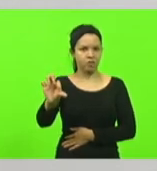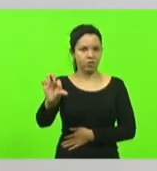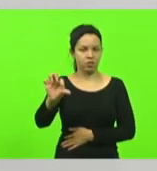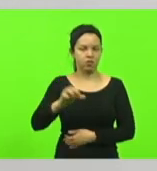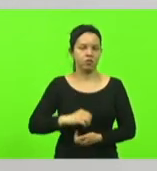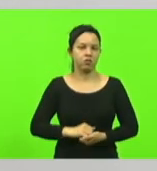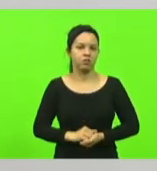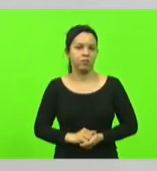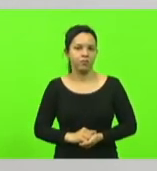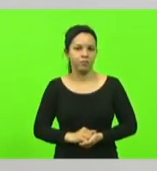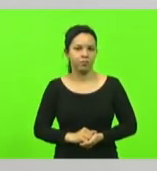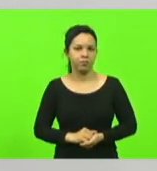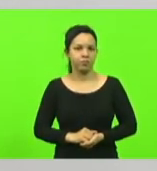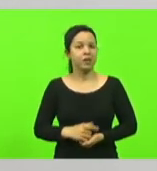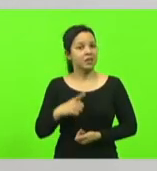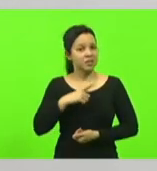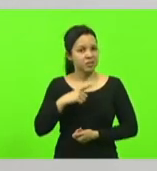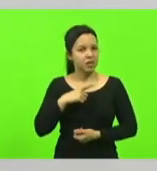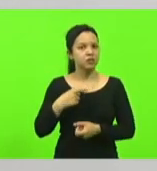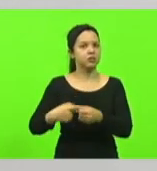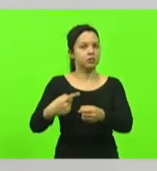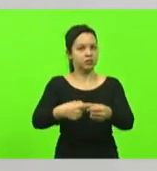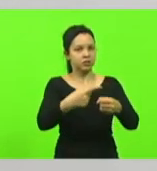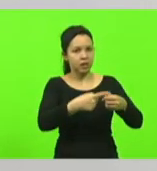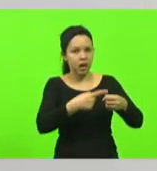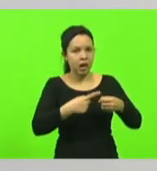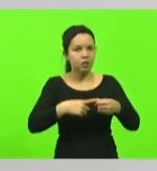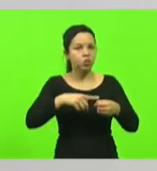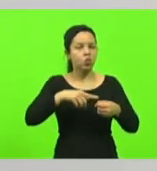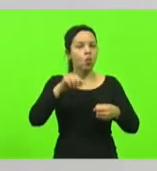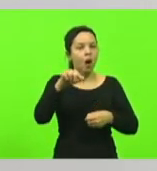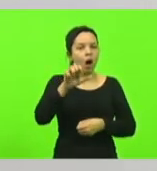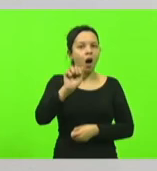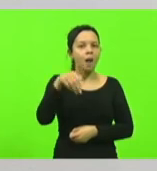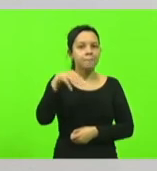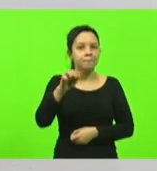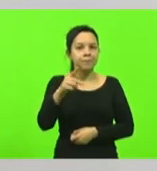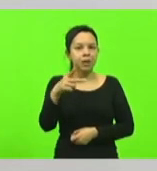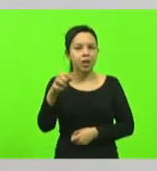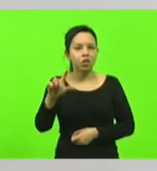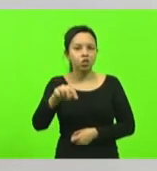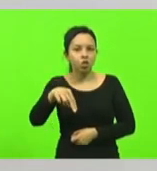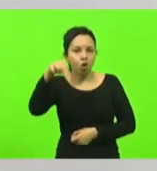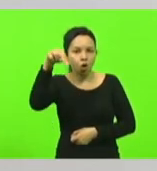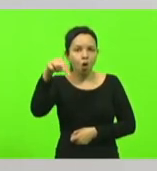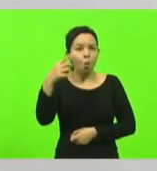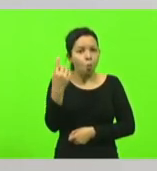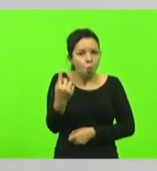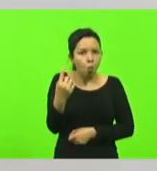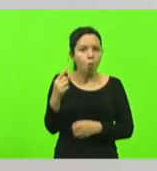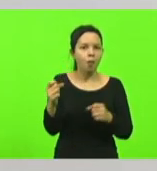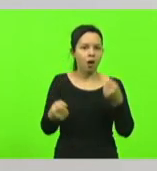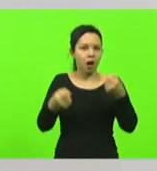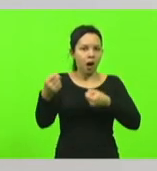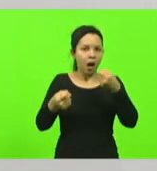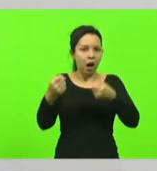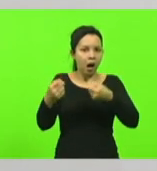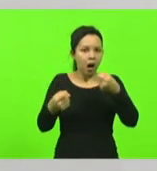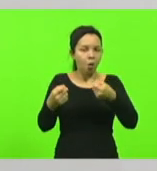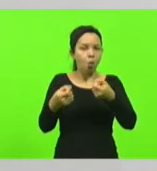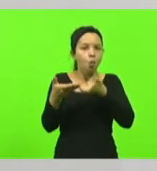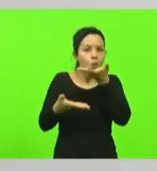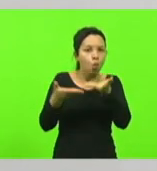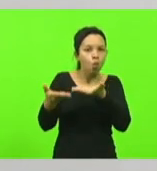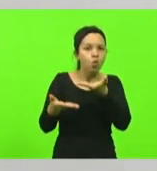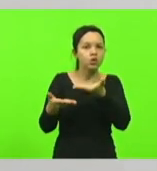E nós temos cidades da Ampla Norte que uma viatura atende três municípios. E como eu disse,